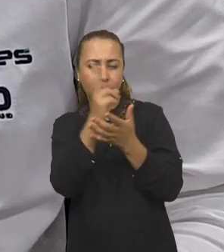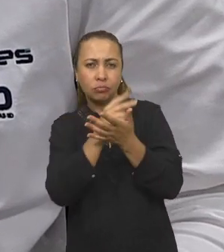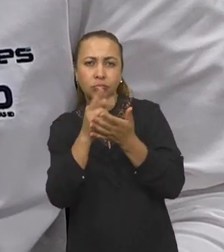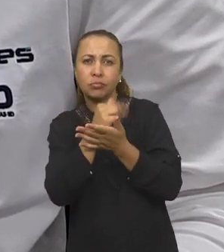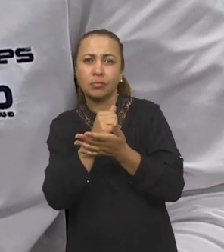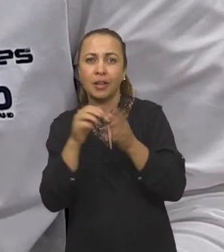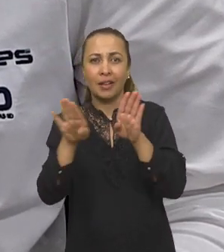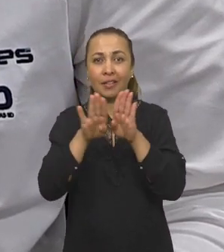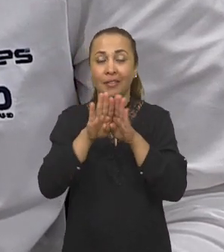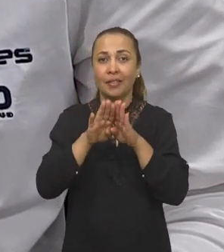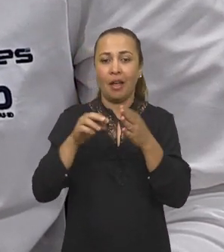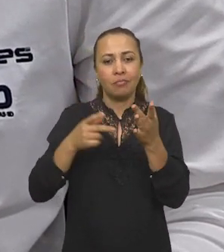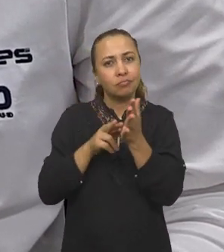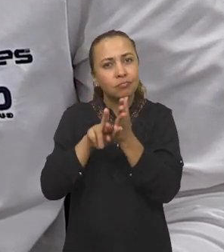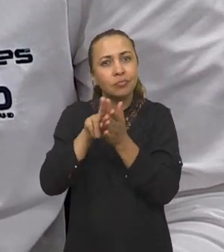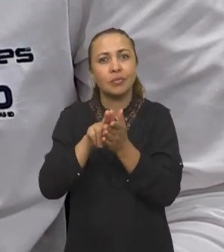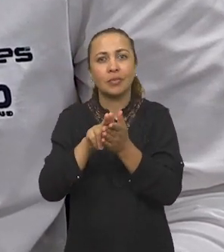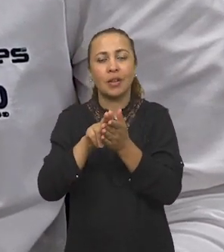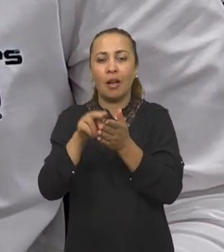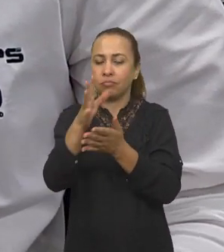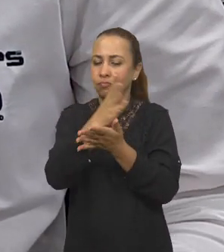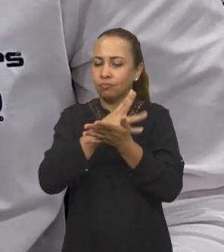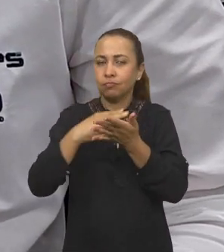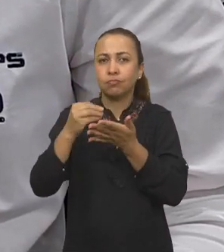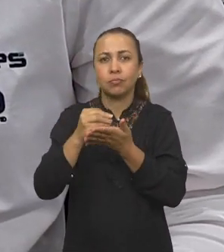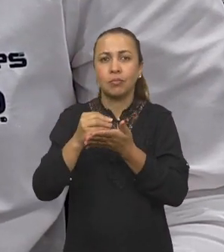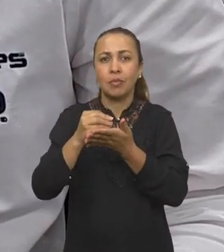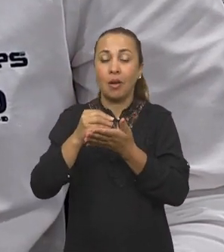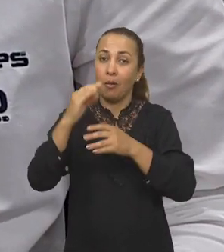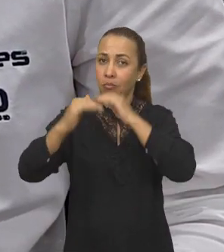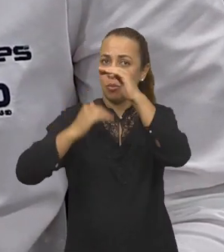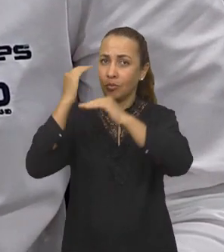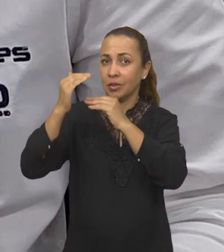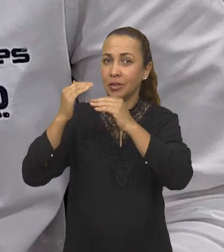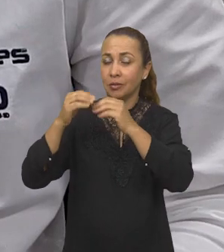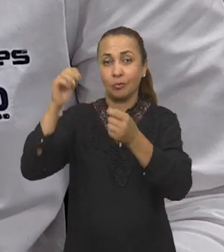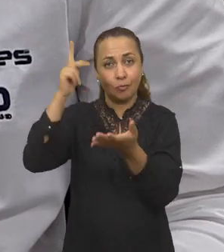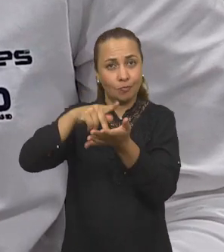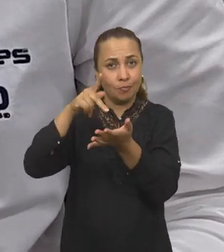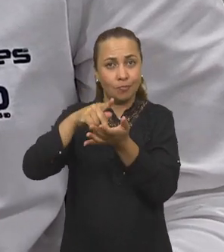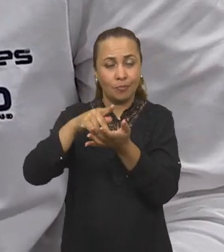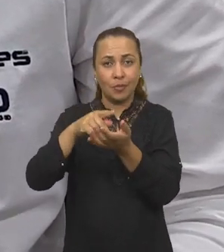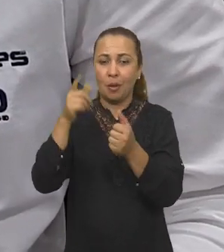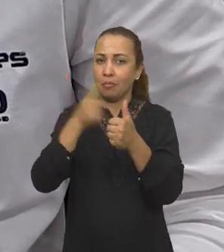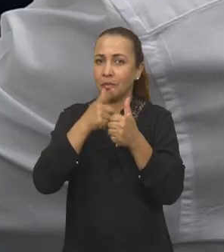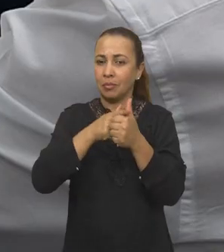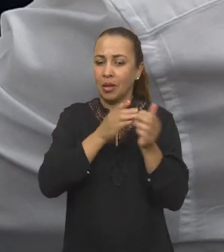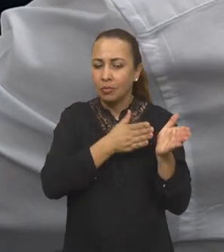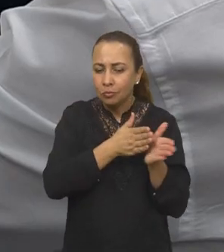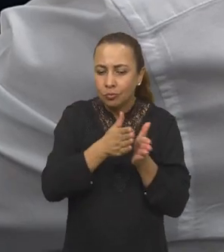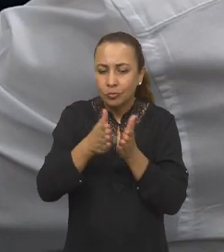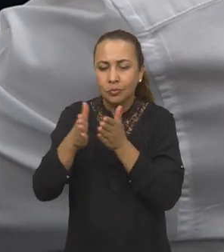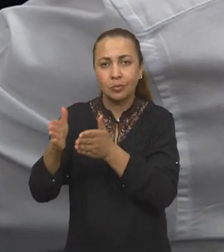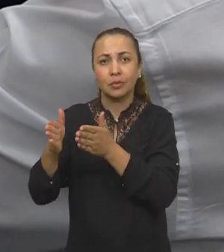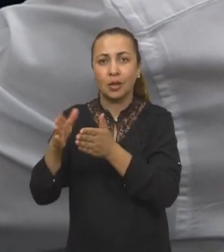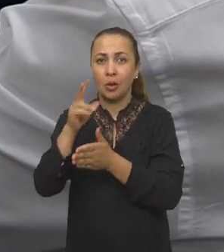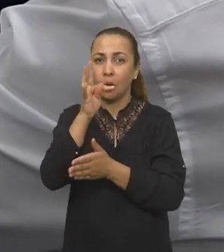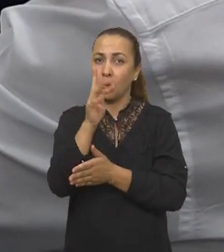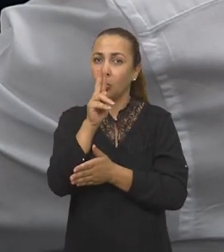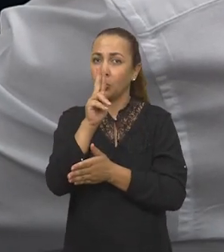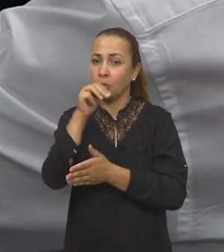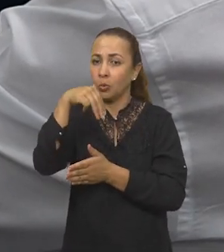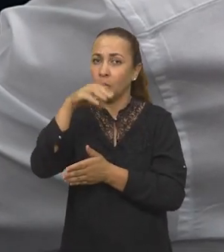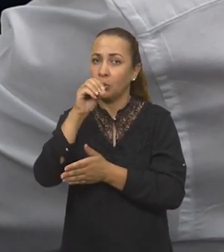manufaturado, confeccionado em mãos, um processo físico. Então, a gente primeiro segue através de um